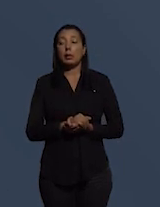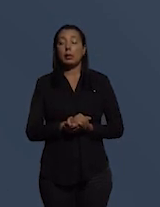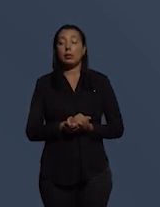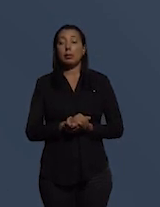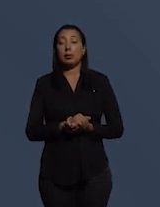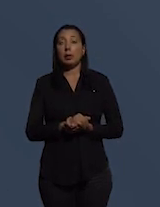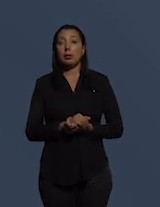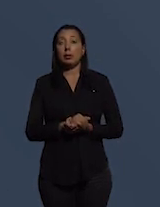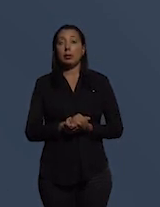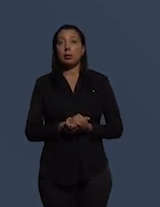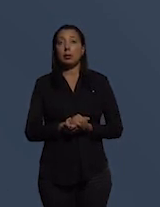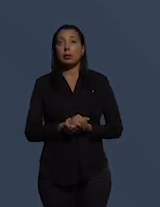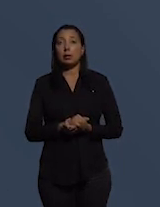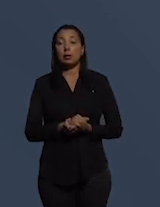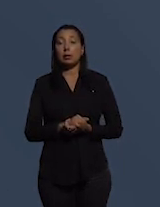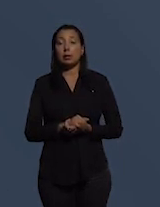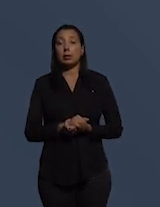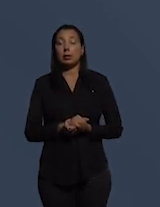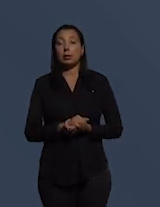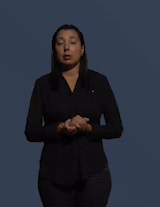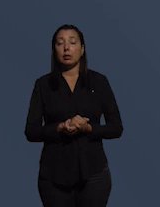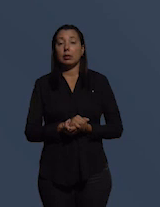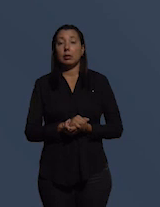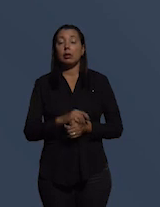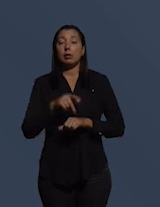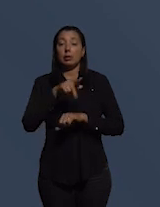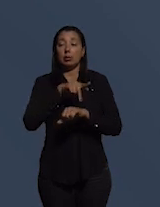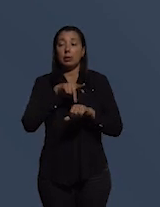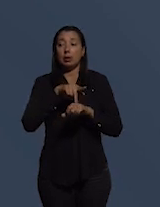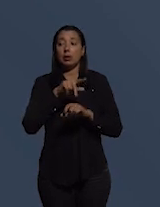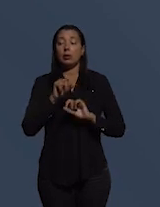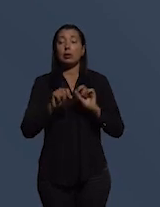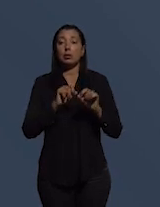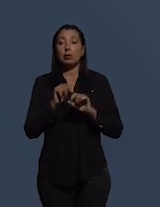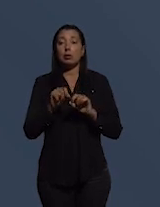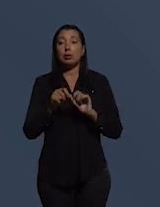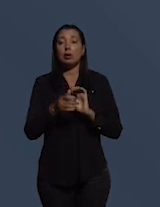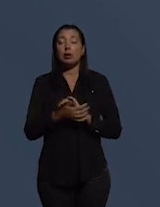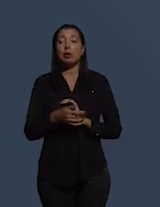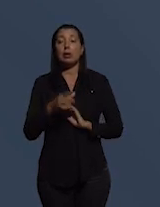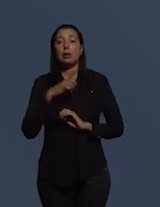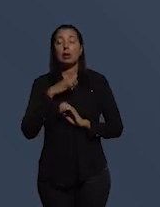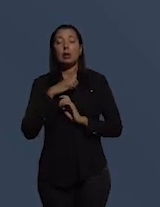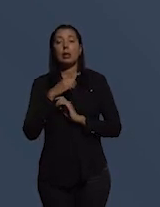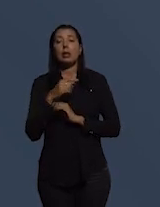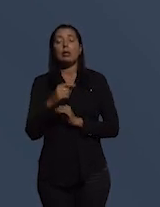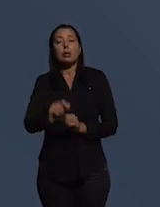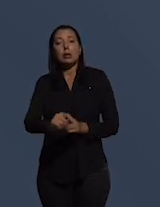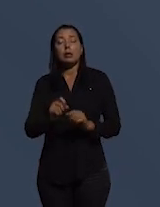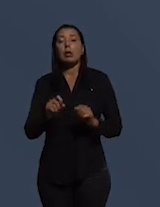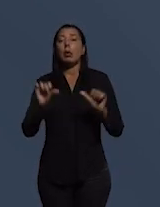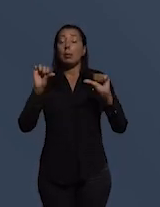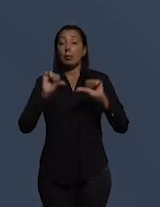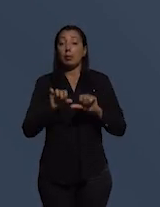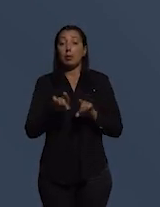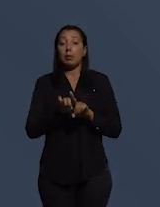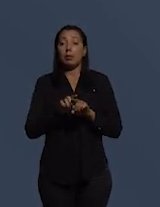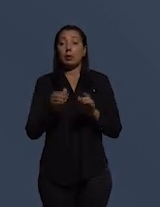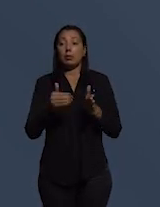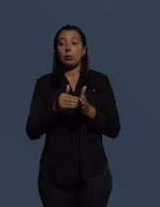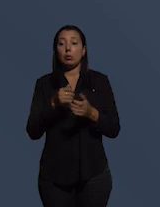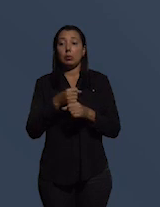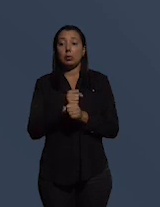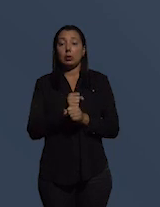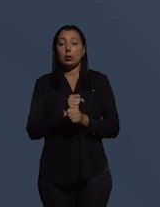vocês vão ver em cada slide os países que tiveram melhor performance ou pior performance nos últimos anos